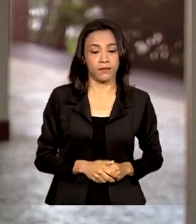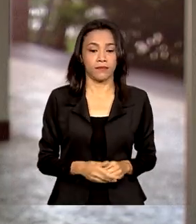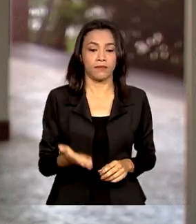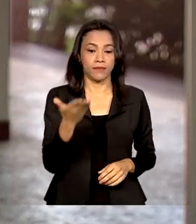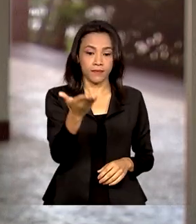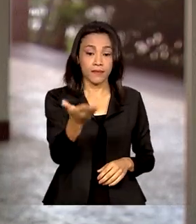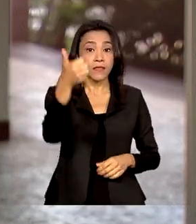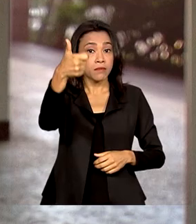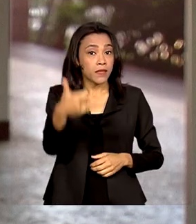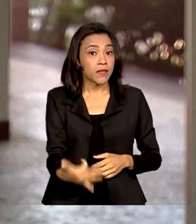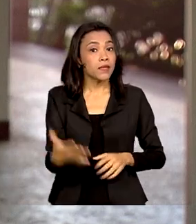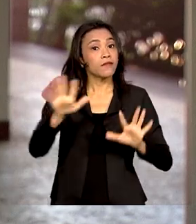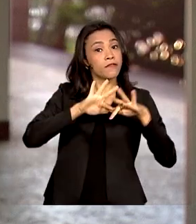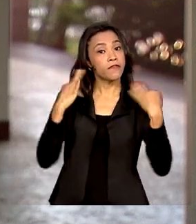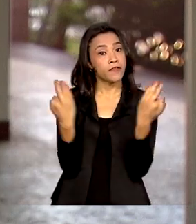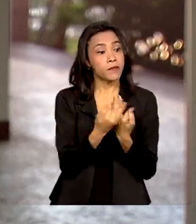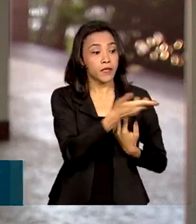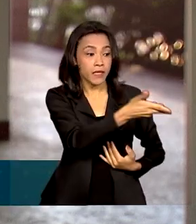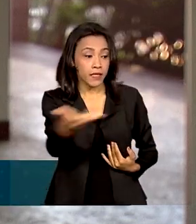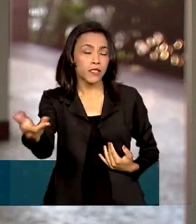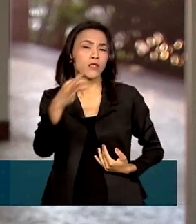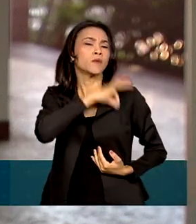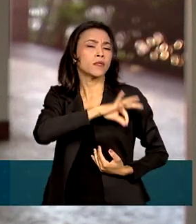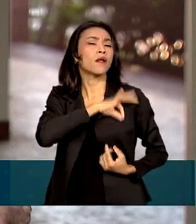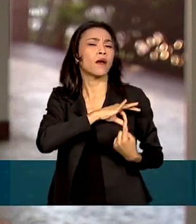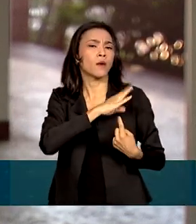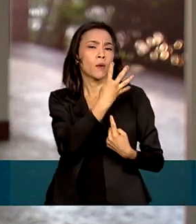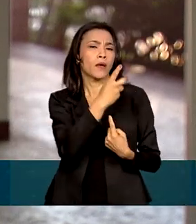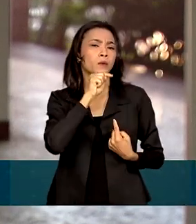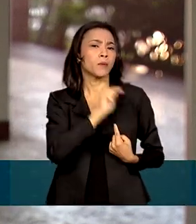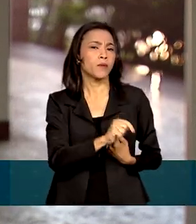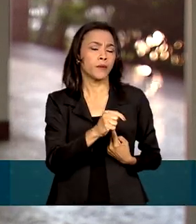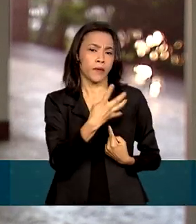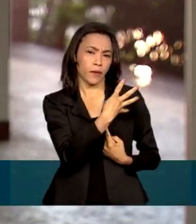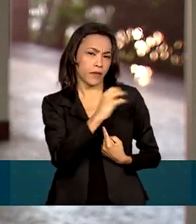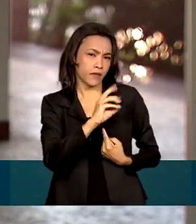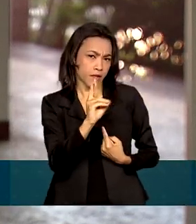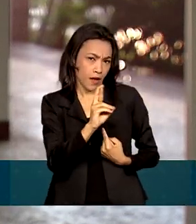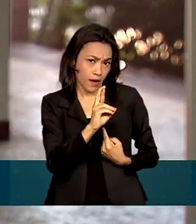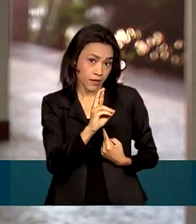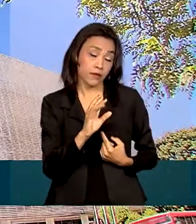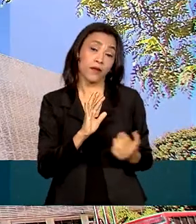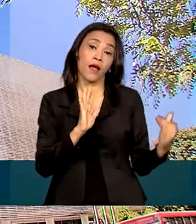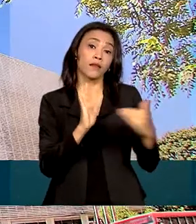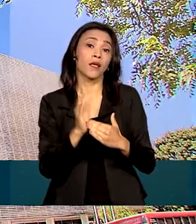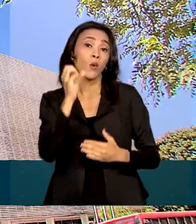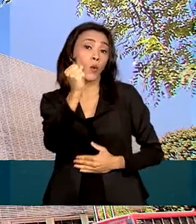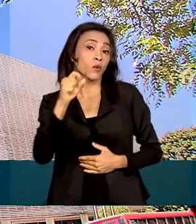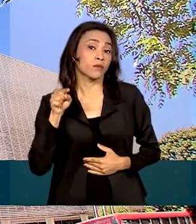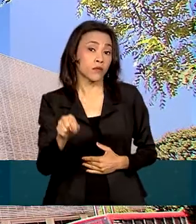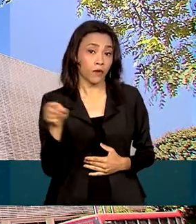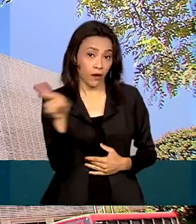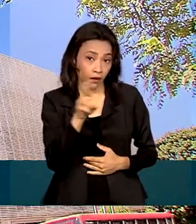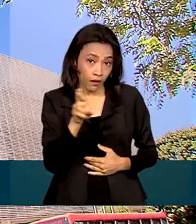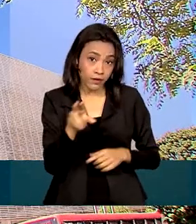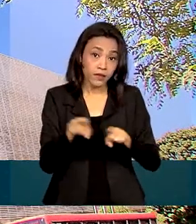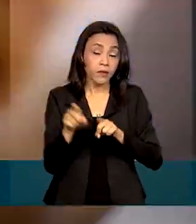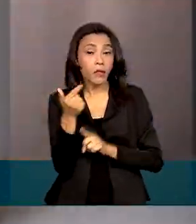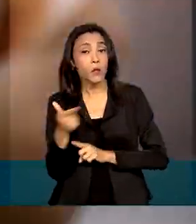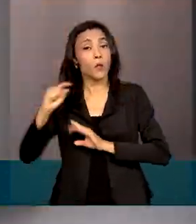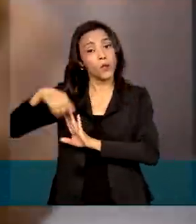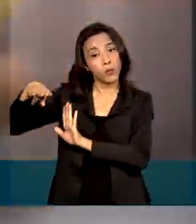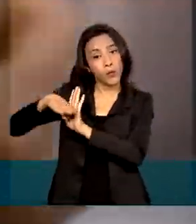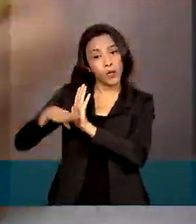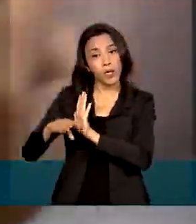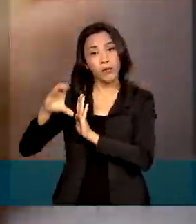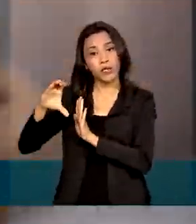São famílias com renda bruta mensal entre R$.400 e R 8.000, além do programa ProCotista,